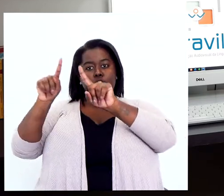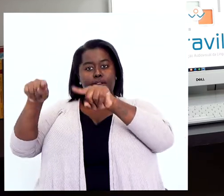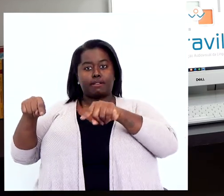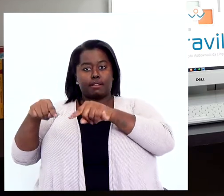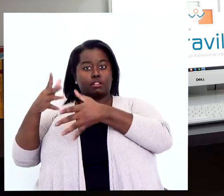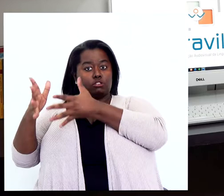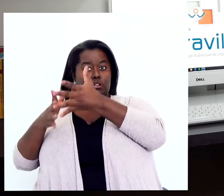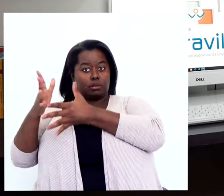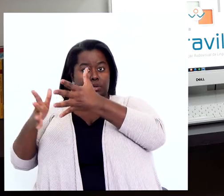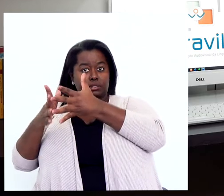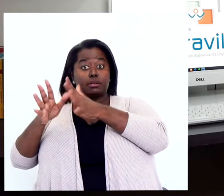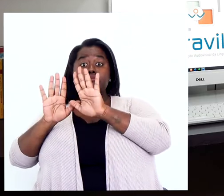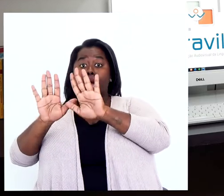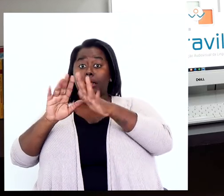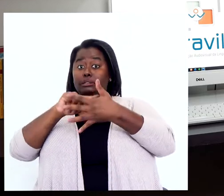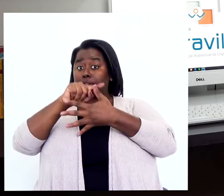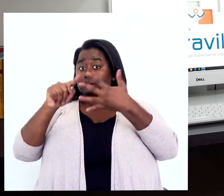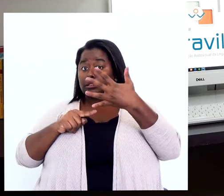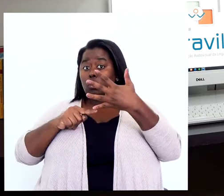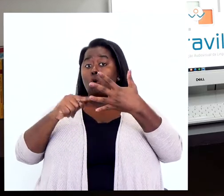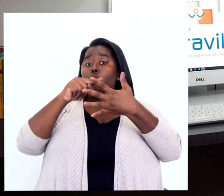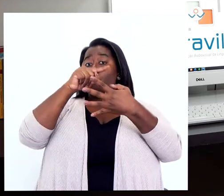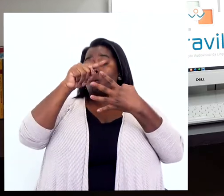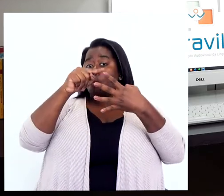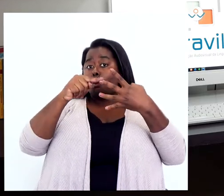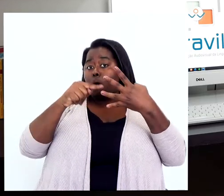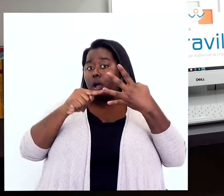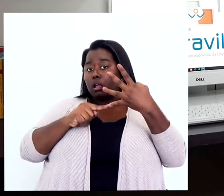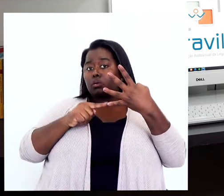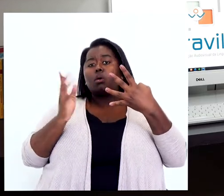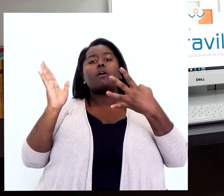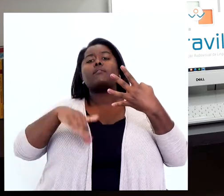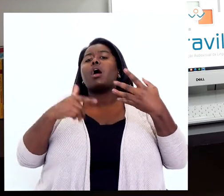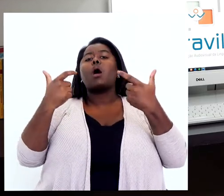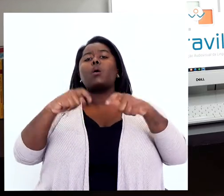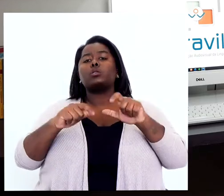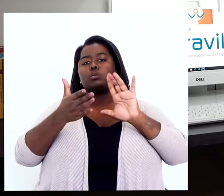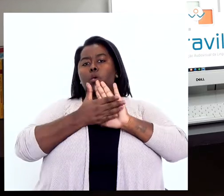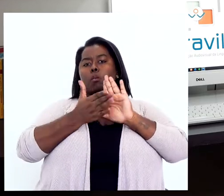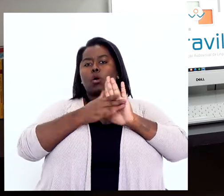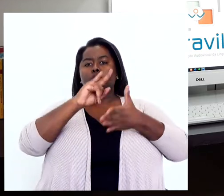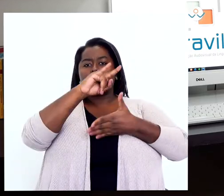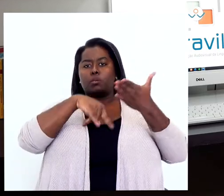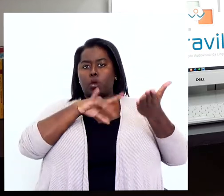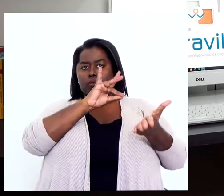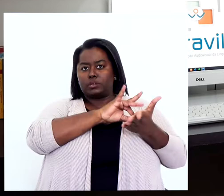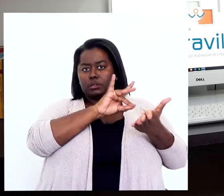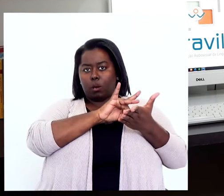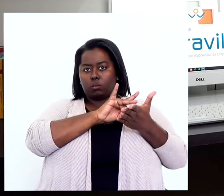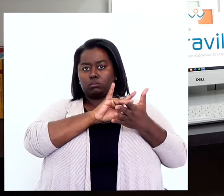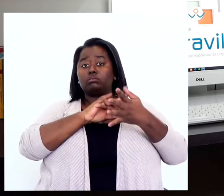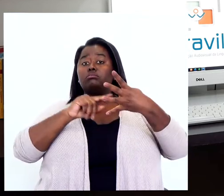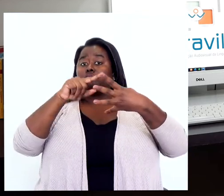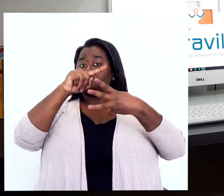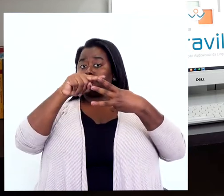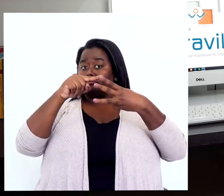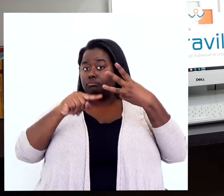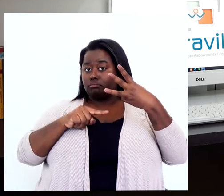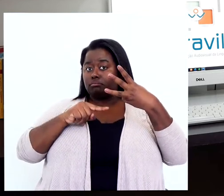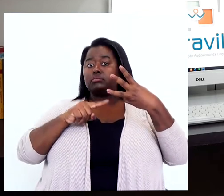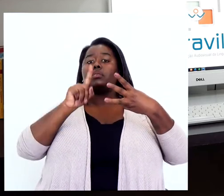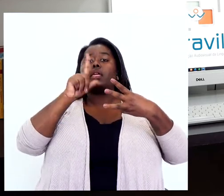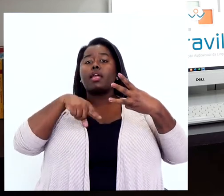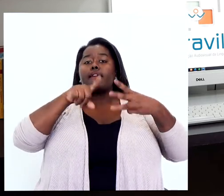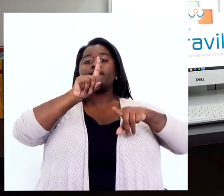propostas se basearam em propostas vindas de documentos oficiais. Então, três delas foram